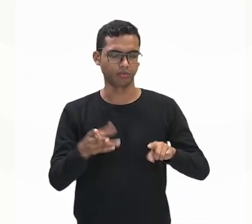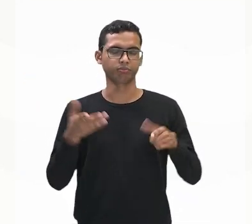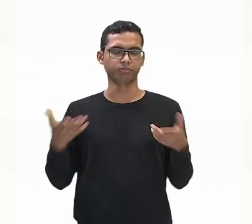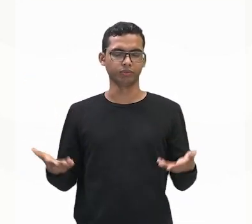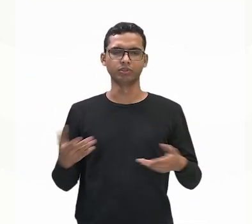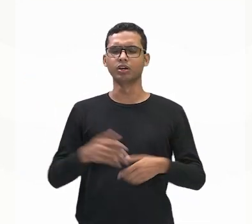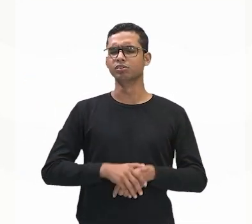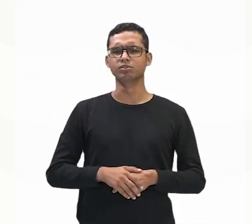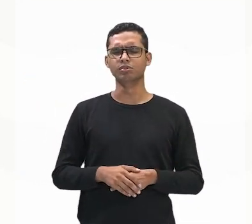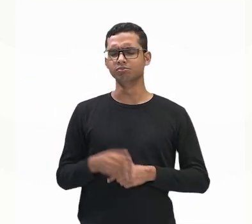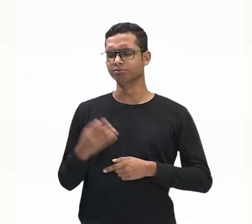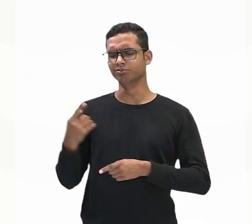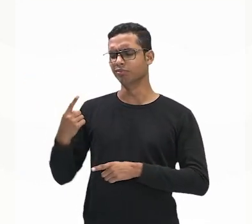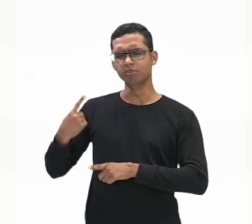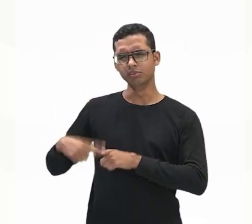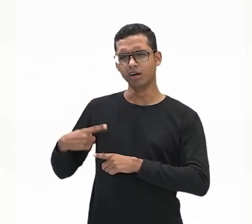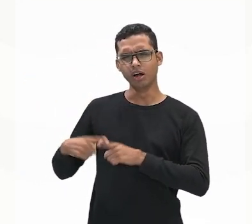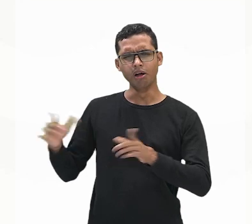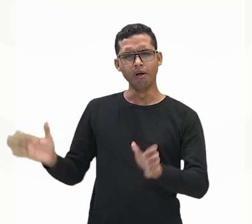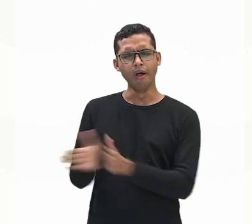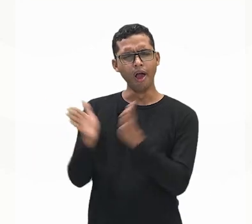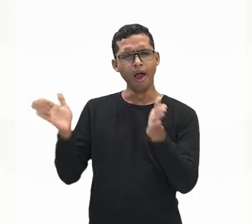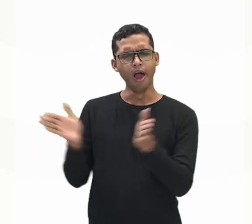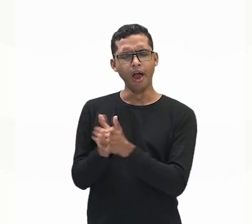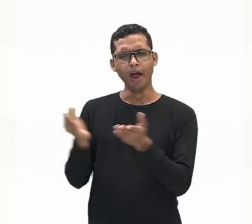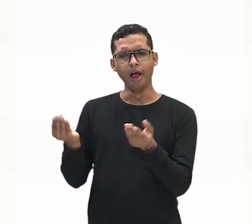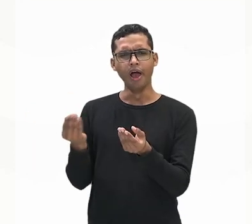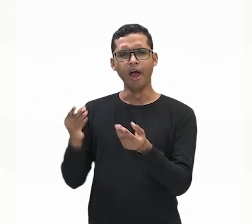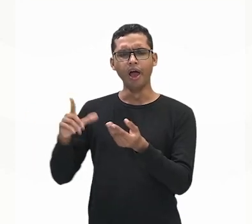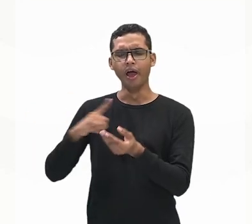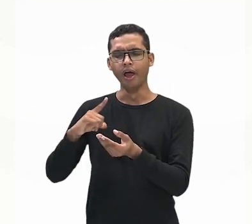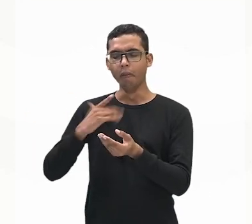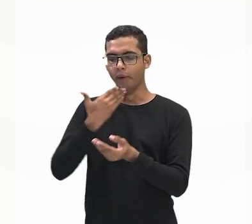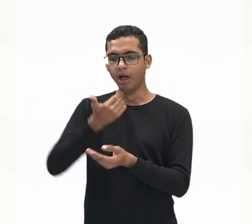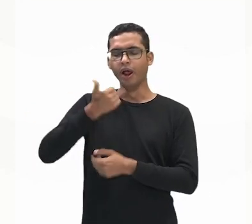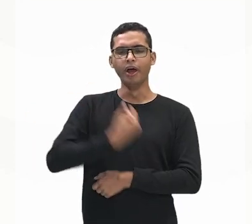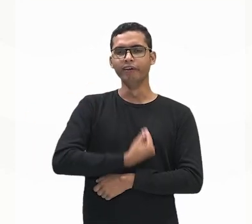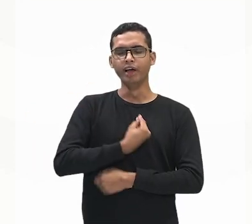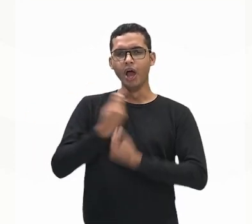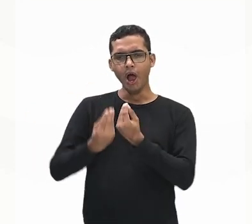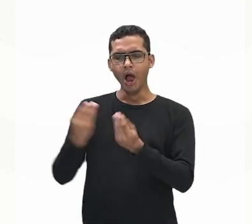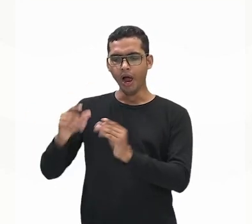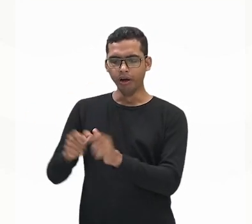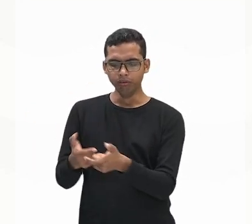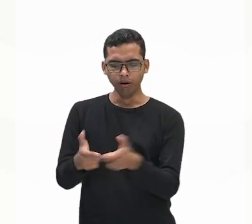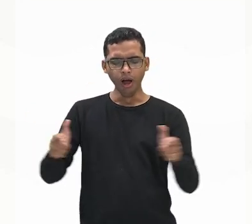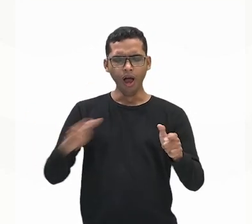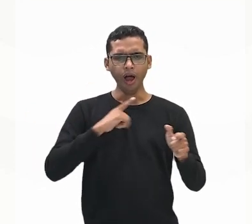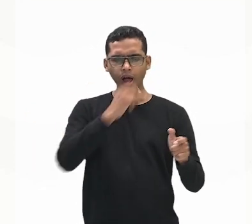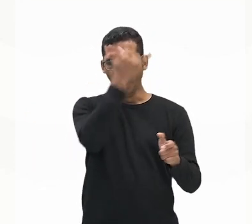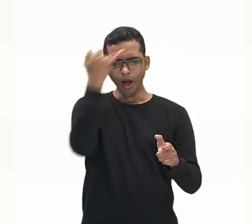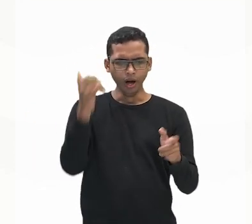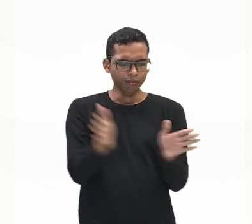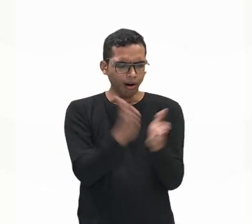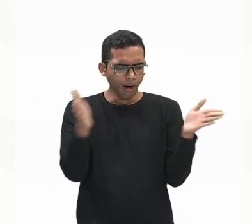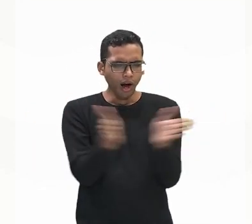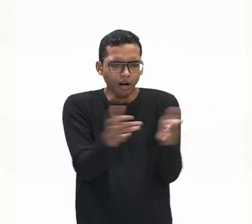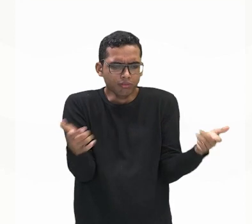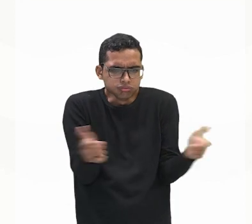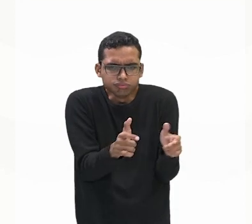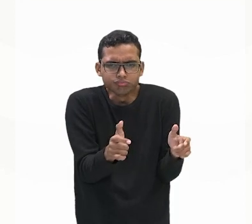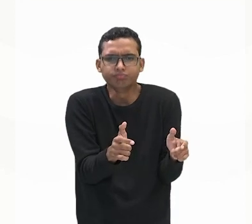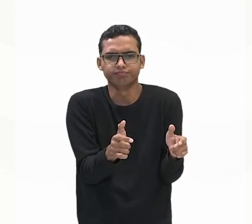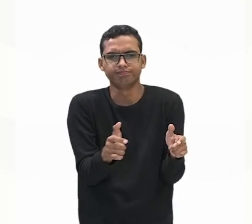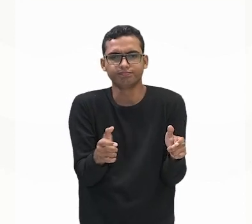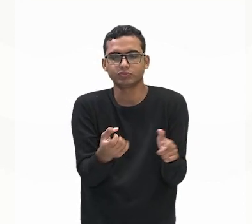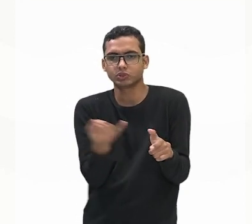pessoal, é como evoluiu a questão da qualidade de vida no território brasileiro. E para isso, gente tem um outro índice que é muito importante